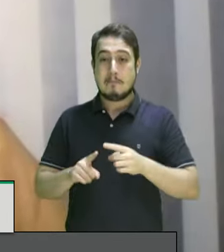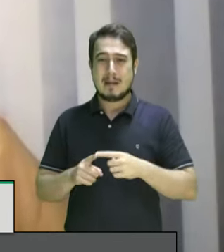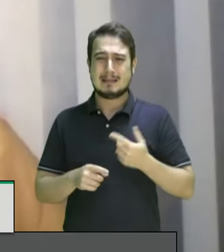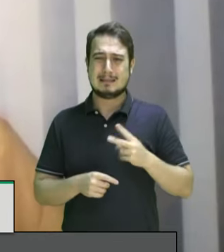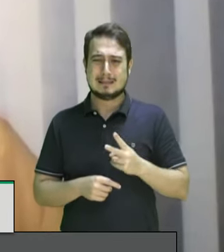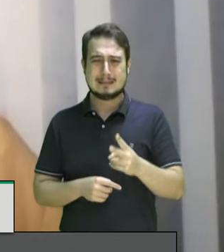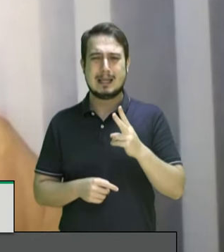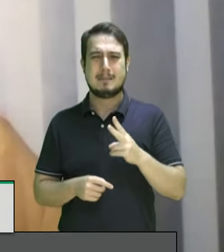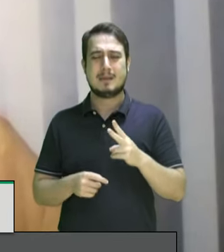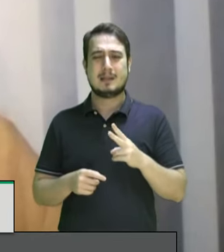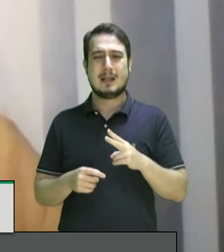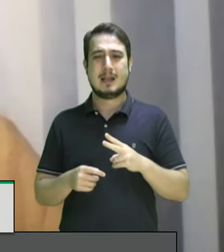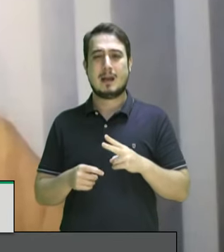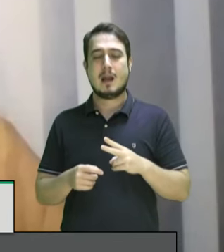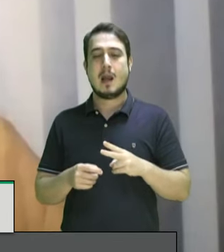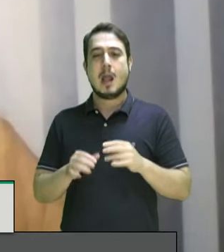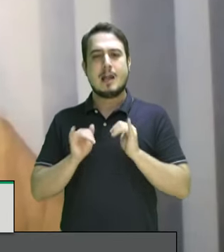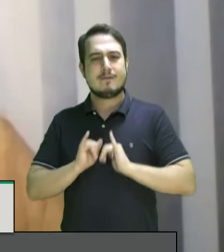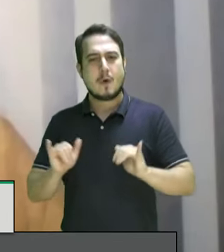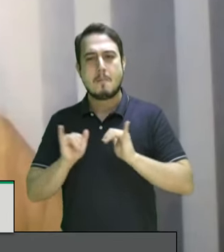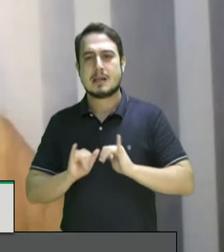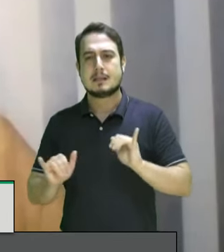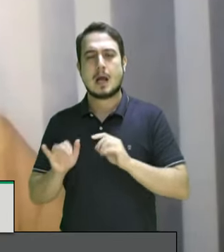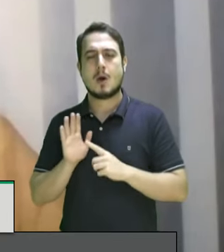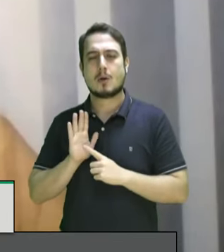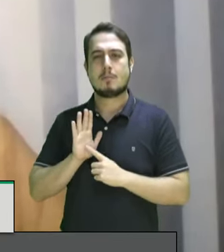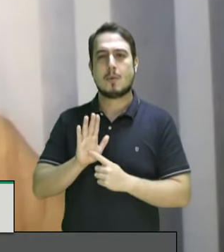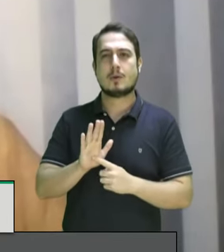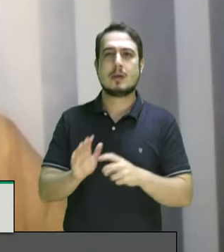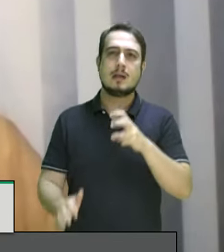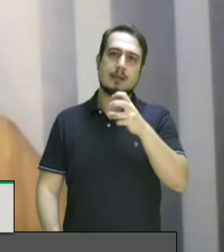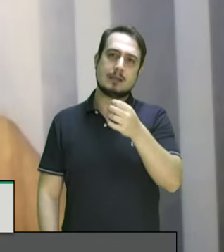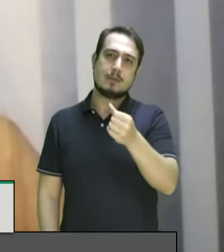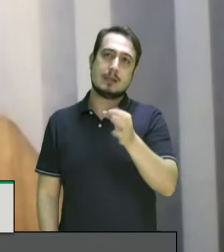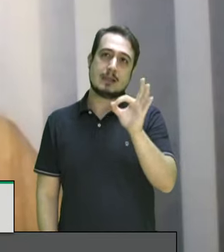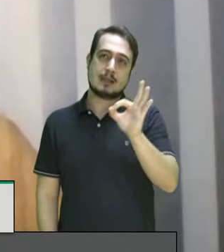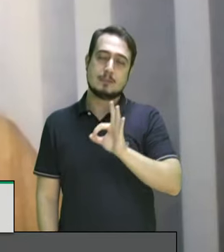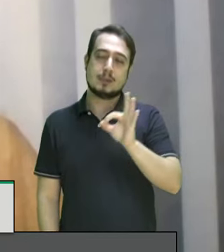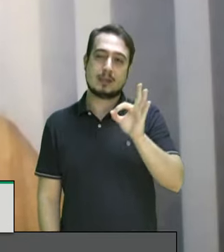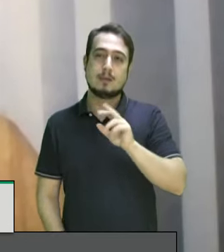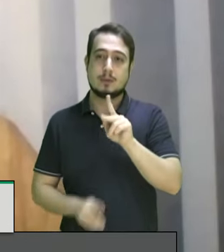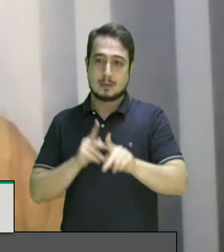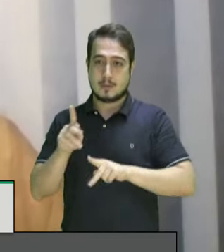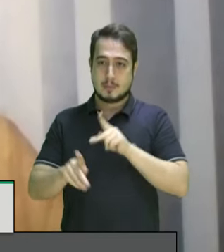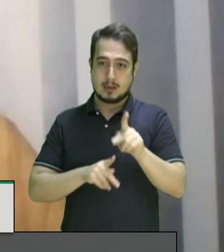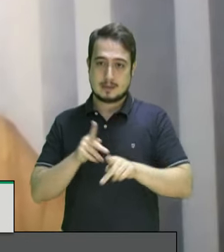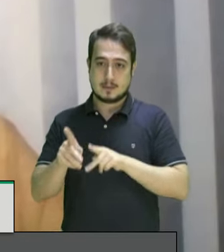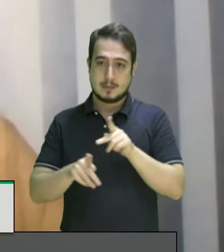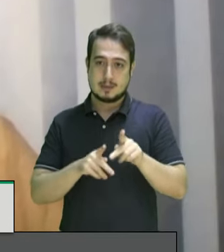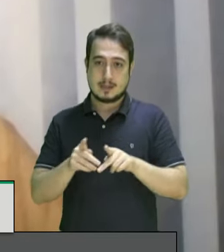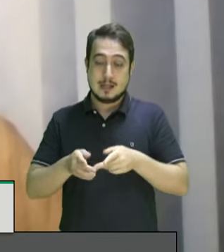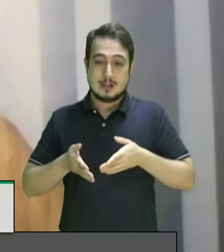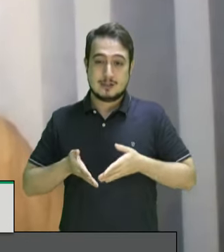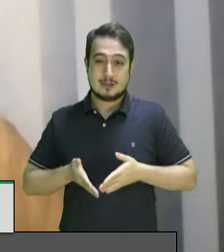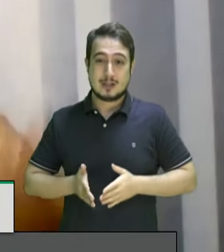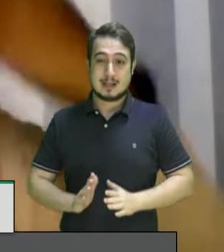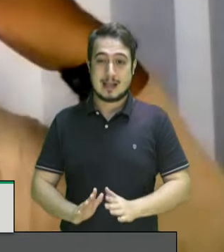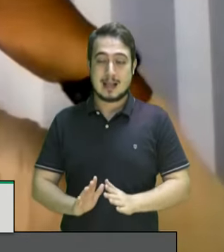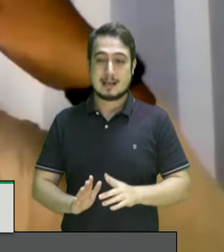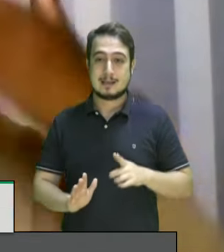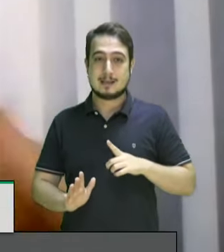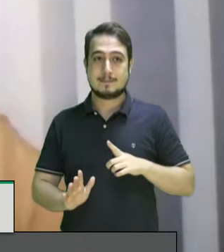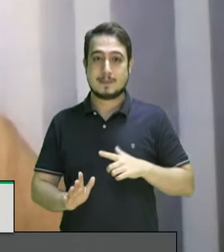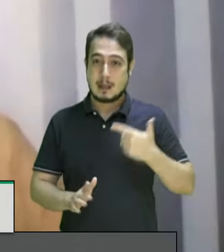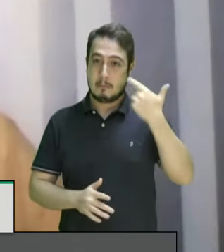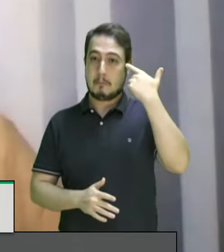com notícias que demonstram que 56% da população brasileira já nasce com um alvo na